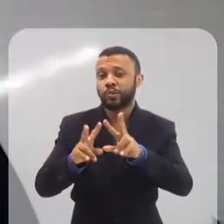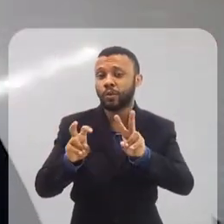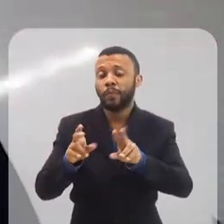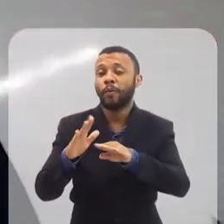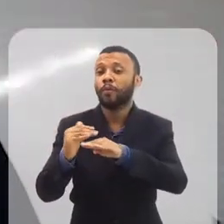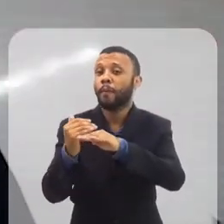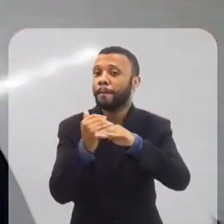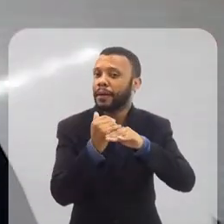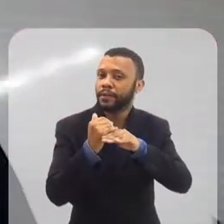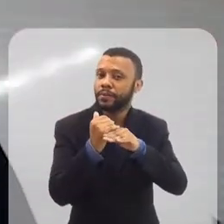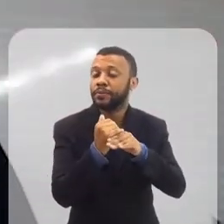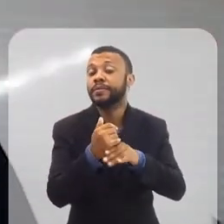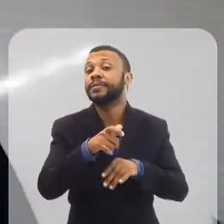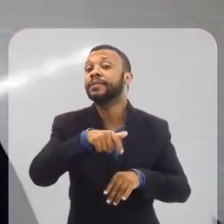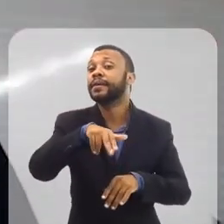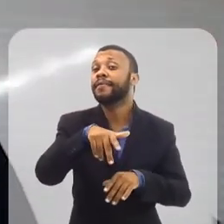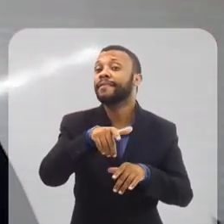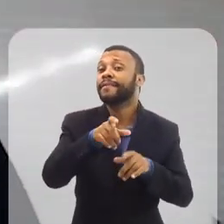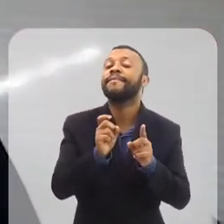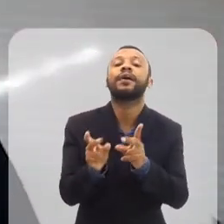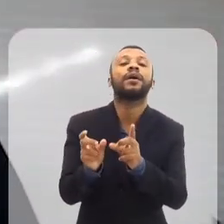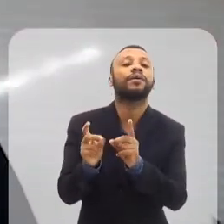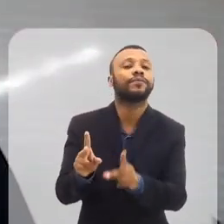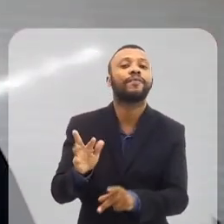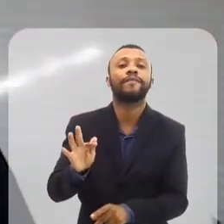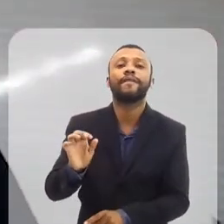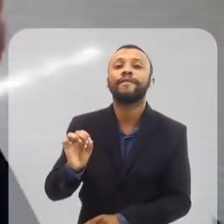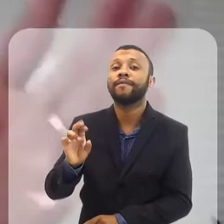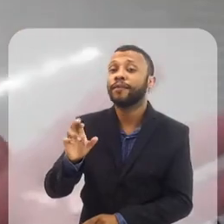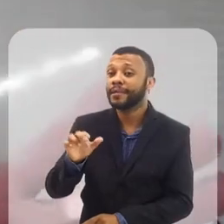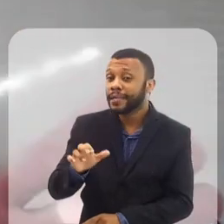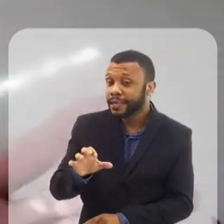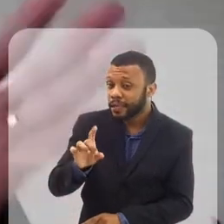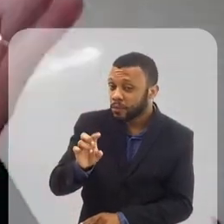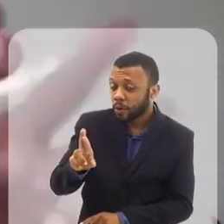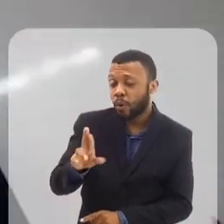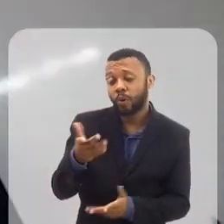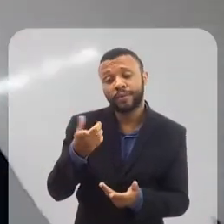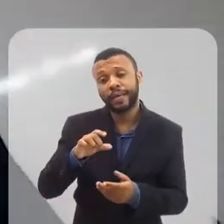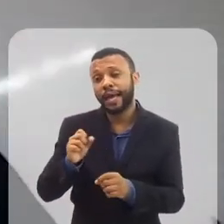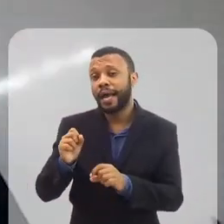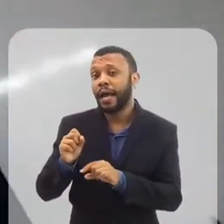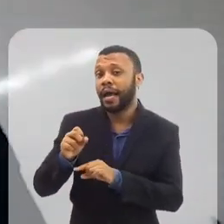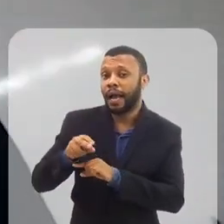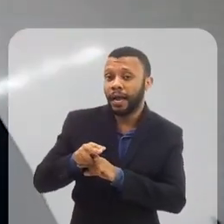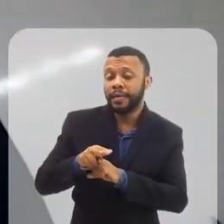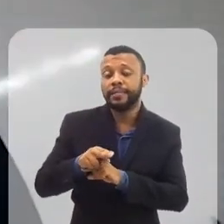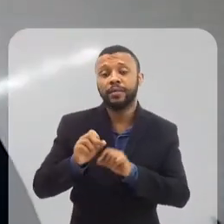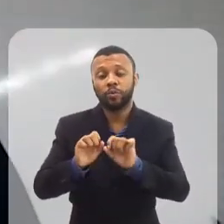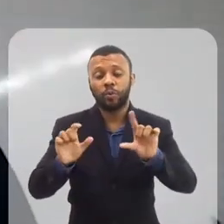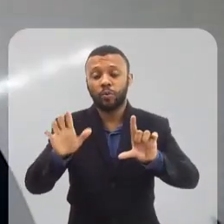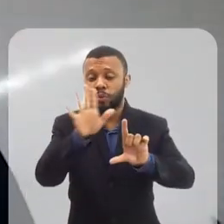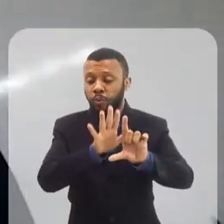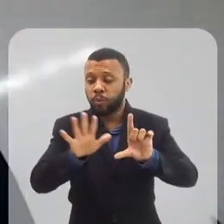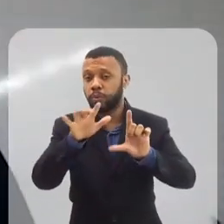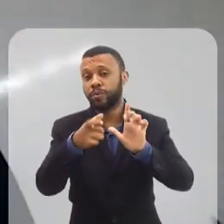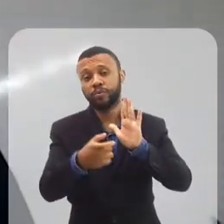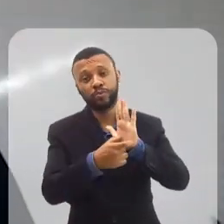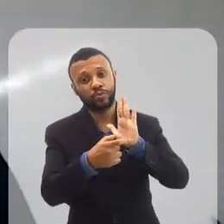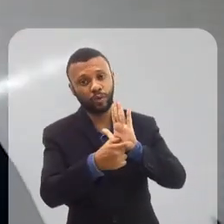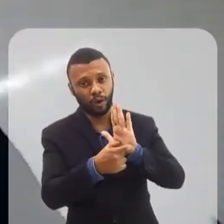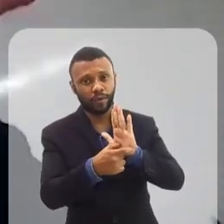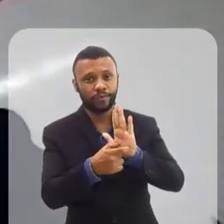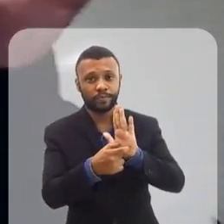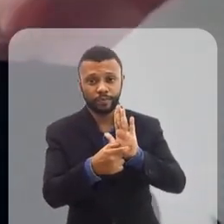padrões dos fornecedores desses metaversos. Hoje, quando você entra num Robox, ou quando você entra no Fortnite, por